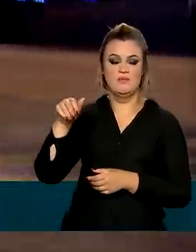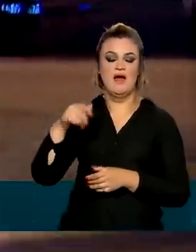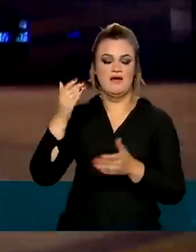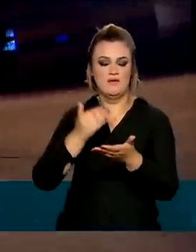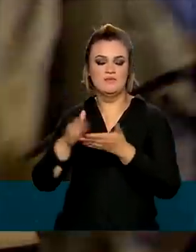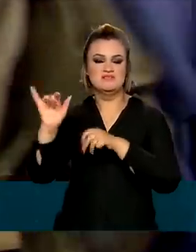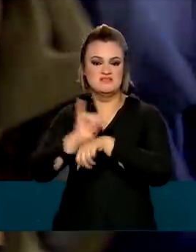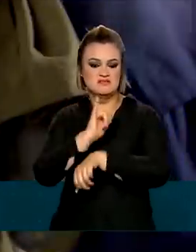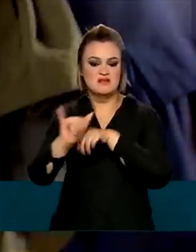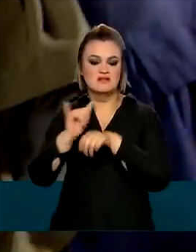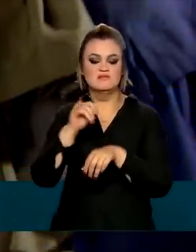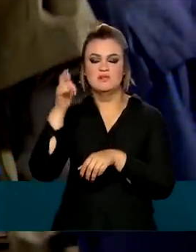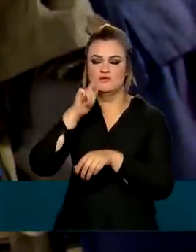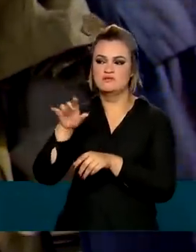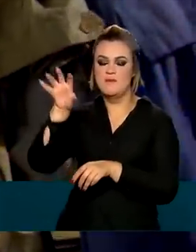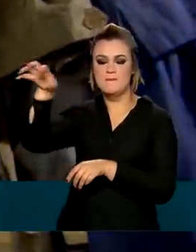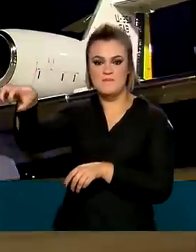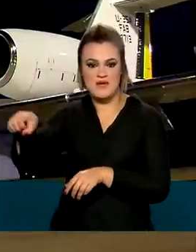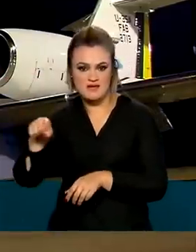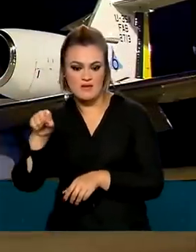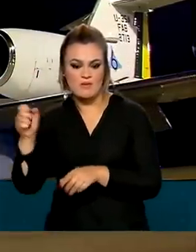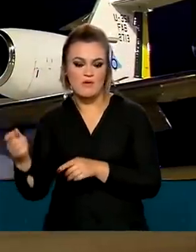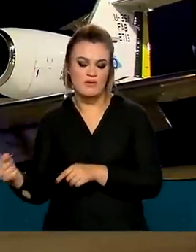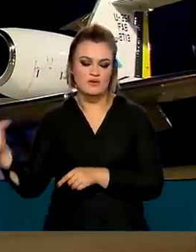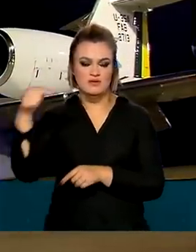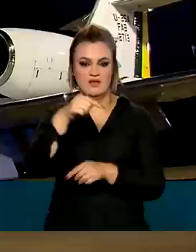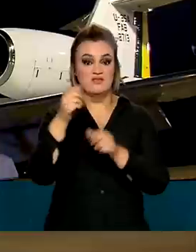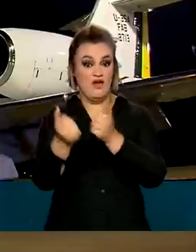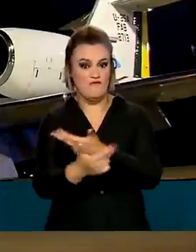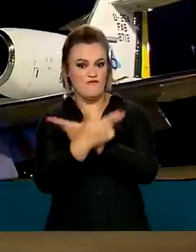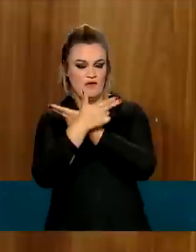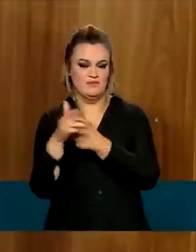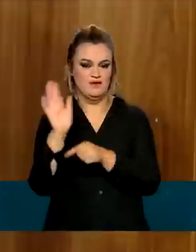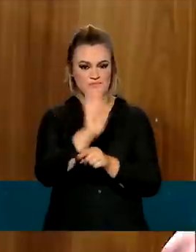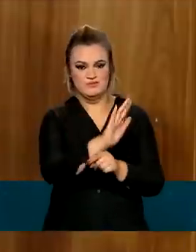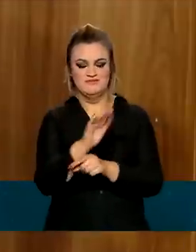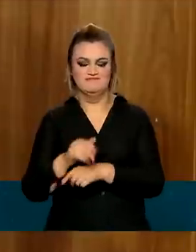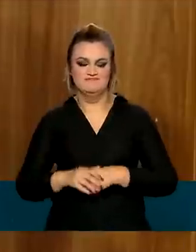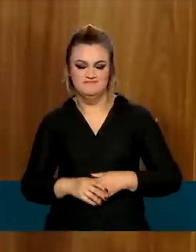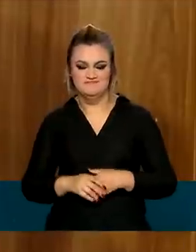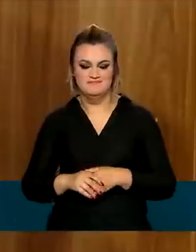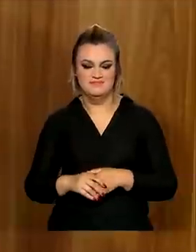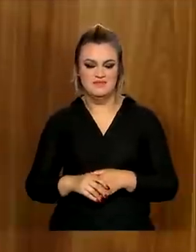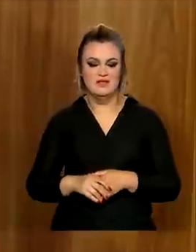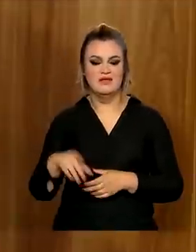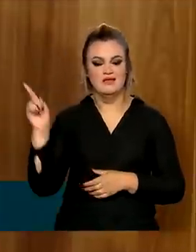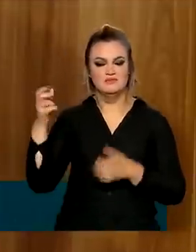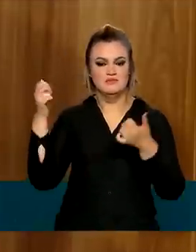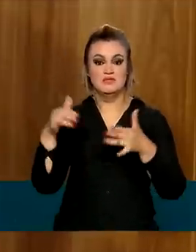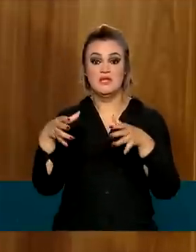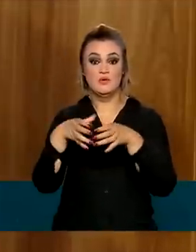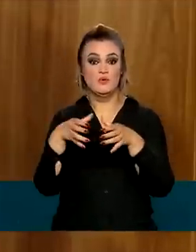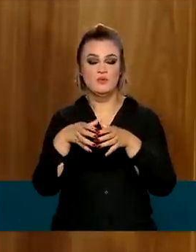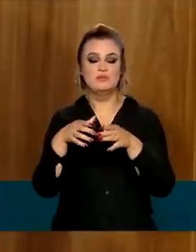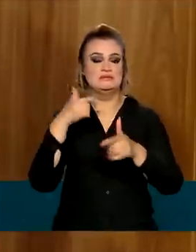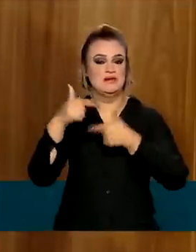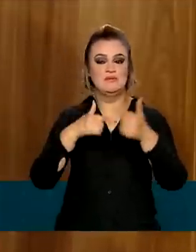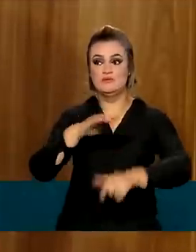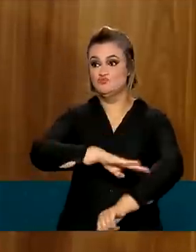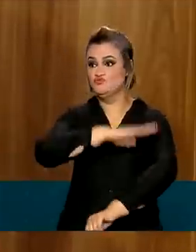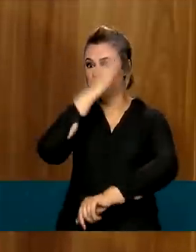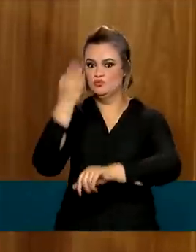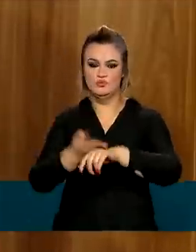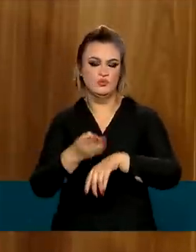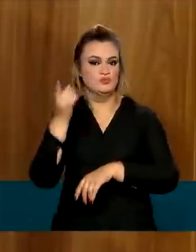a logística do transporte com o apoio da Força Aérea Brasileira. Temos várias equipes, 24 horas por dia, 7